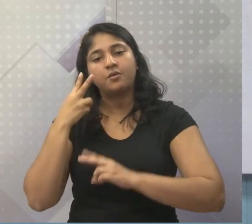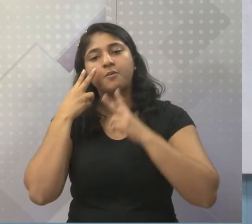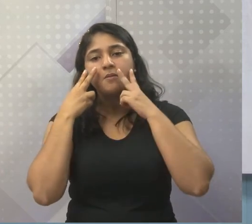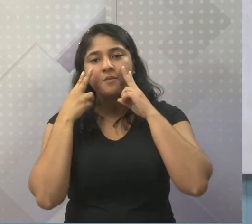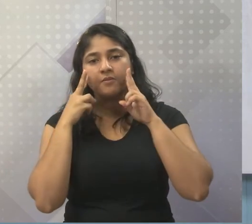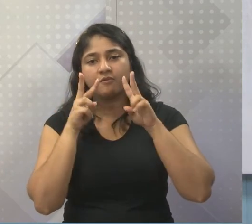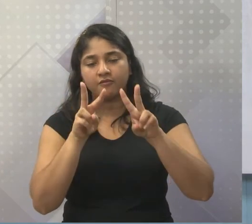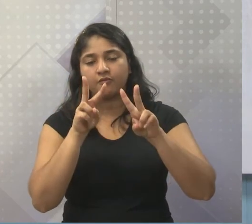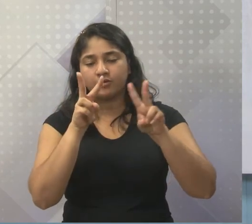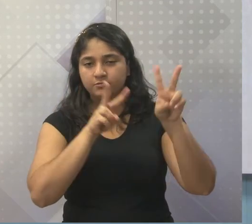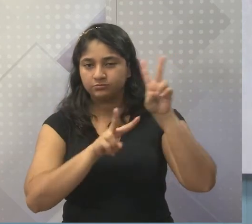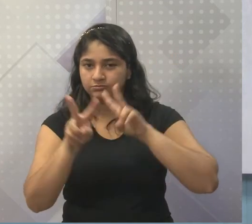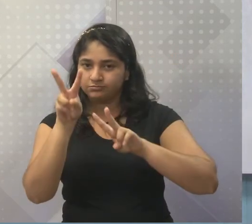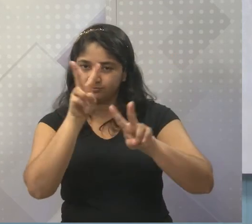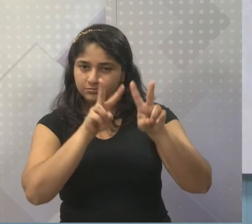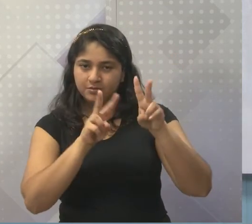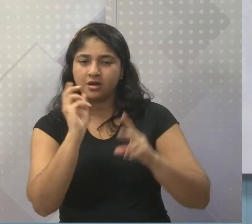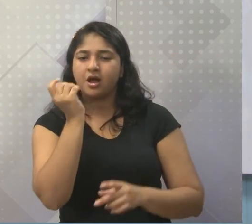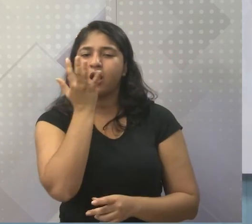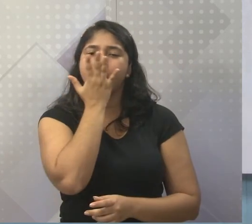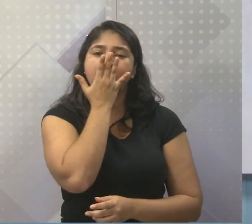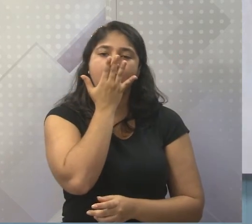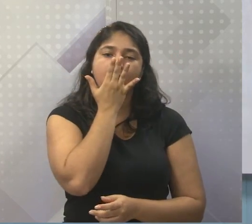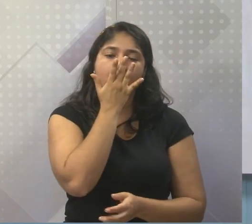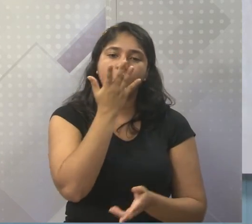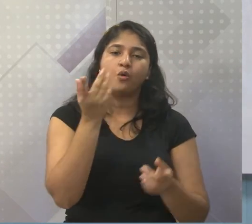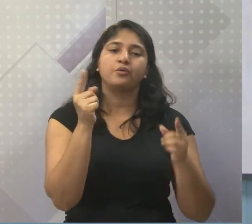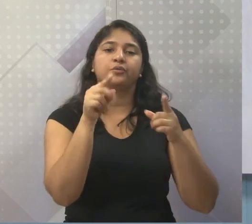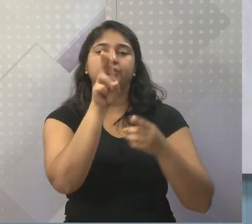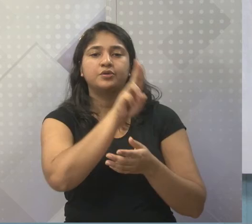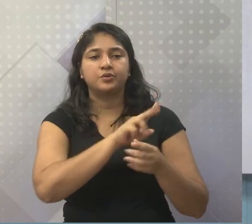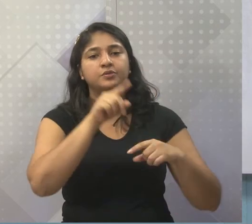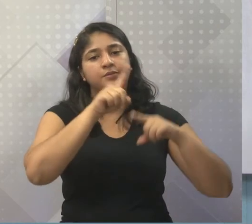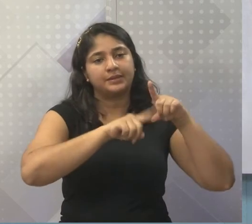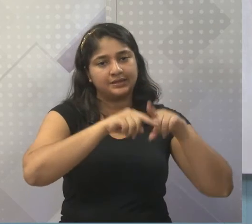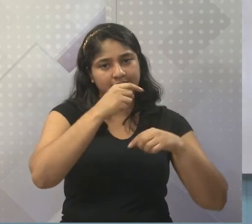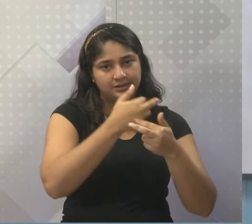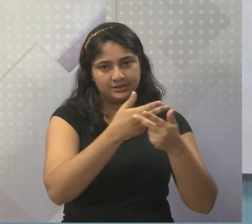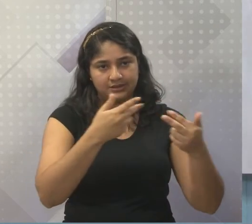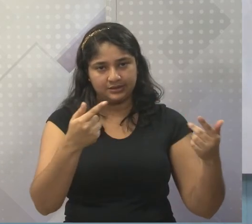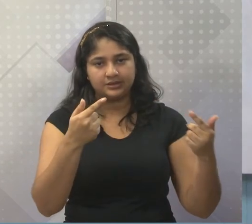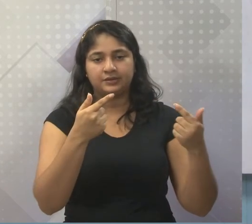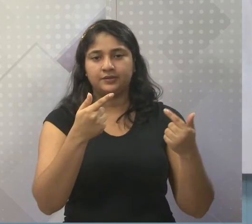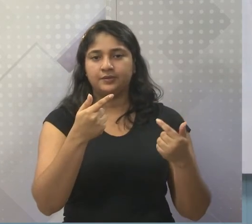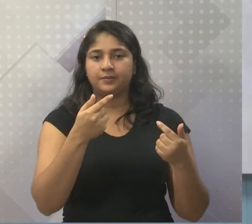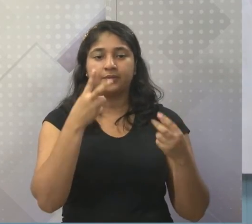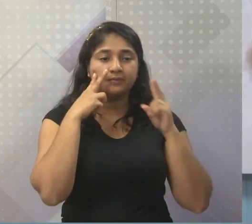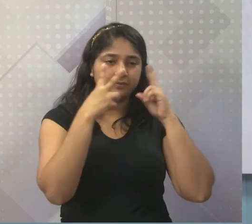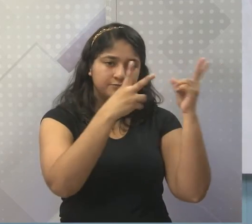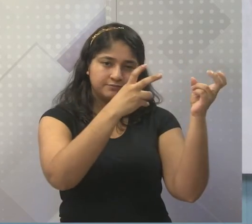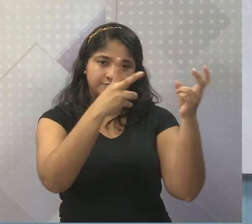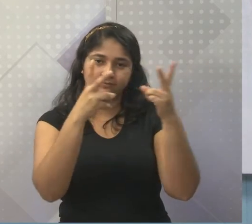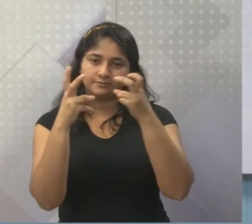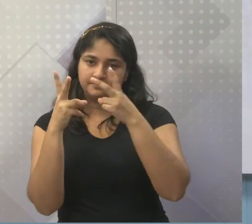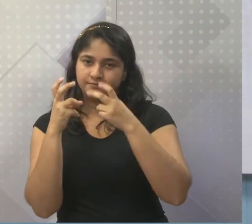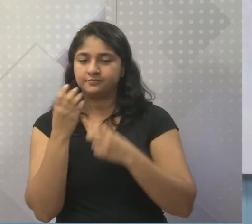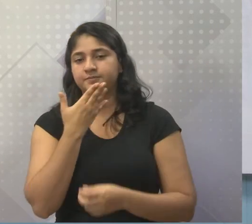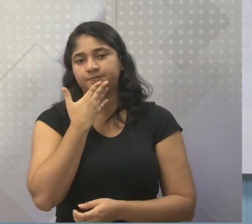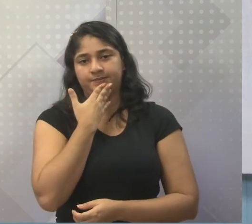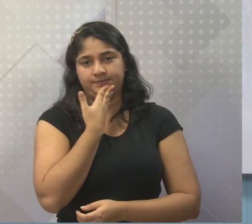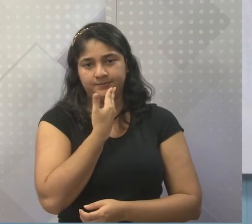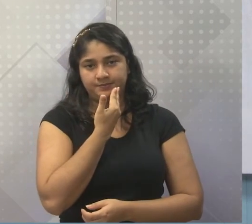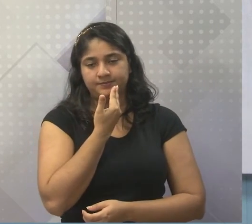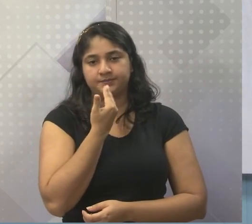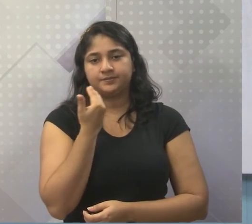olhar nas cores, nas formas geométricas. Então tudo isso puxa o nosso olhar para esse